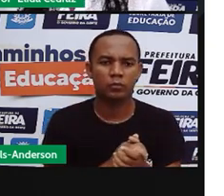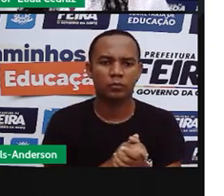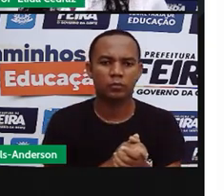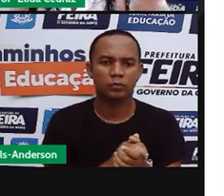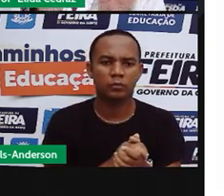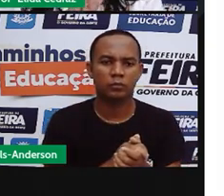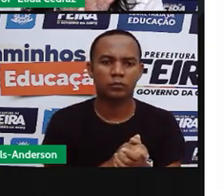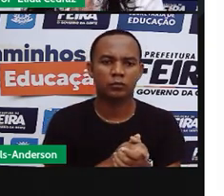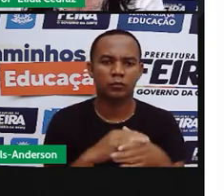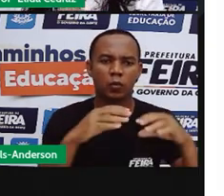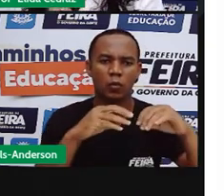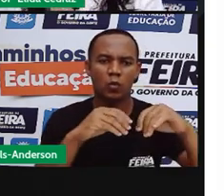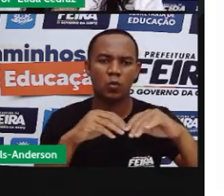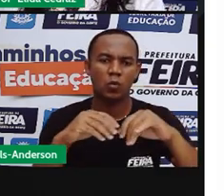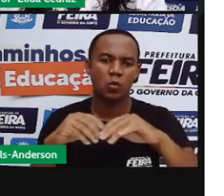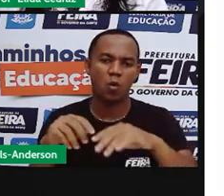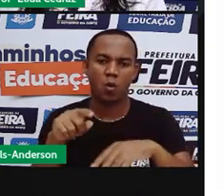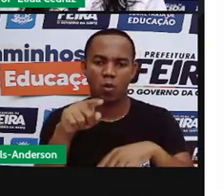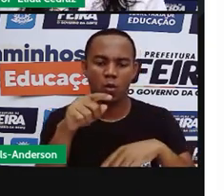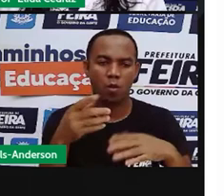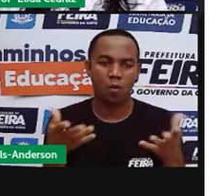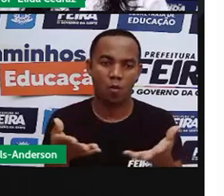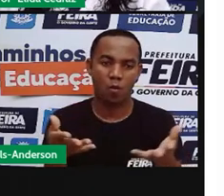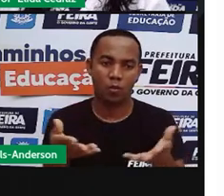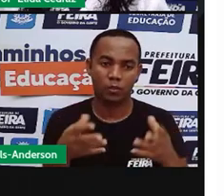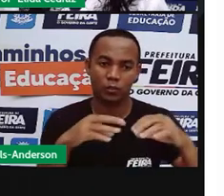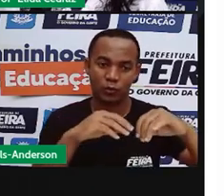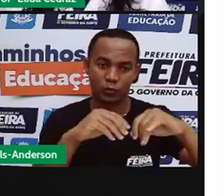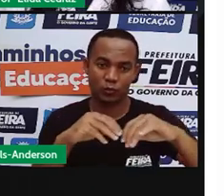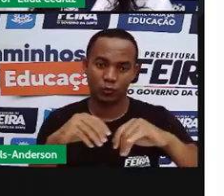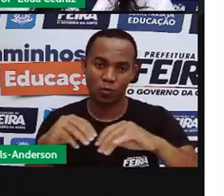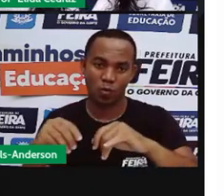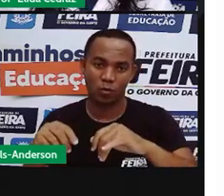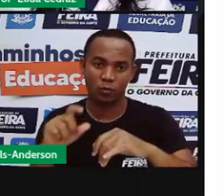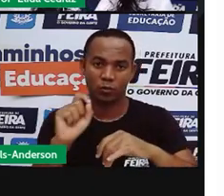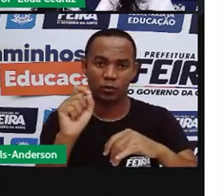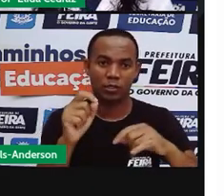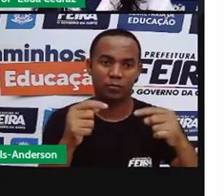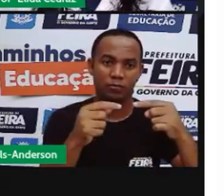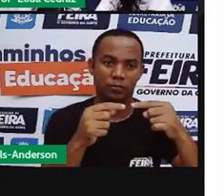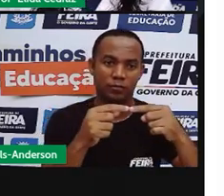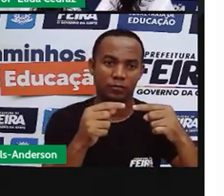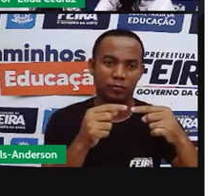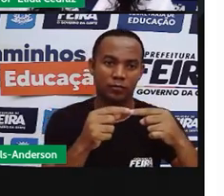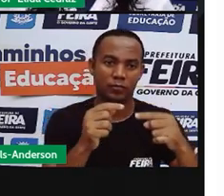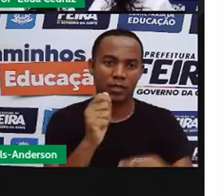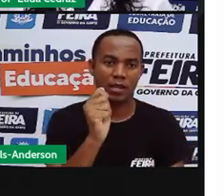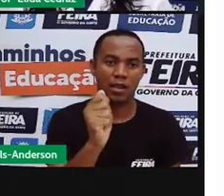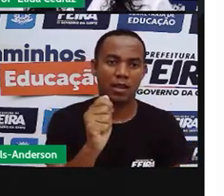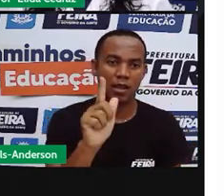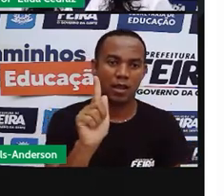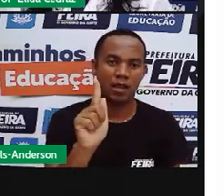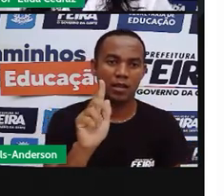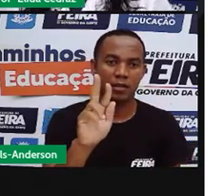Isso! Muito bem! Agricultura é o cultivo do solo.